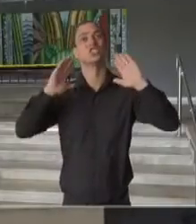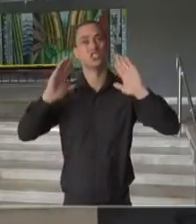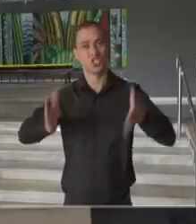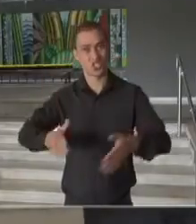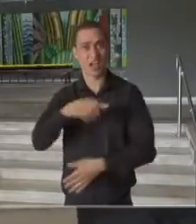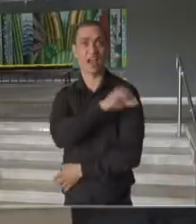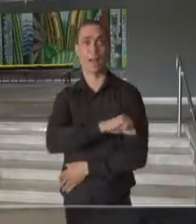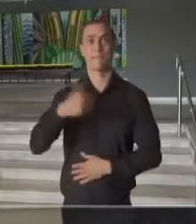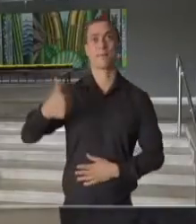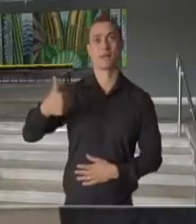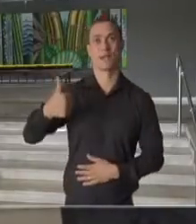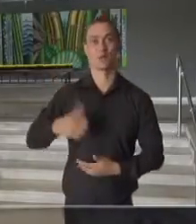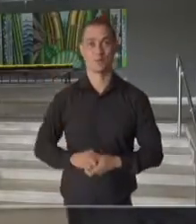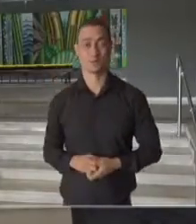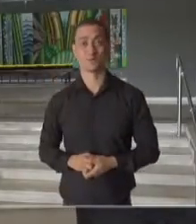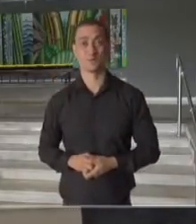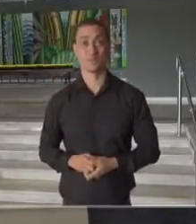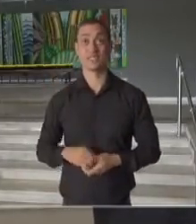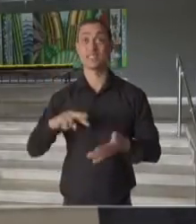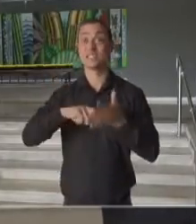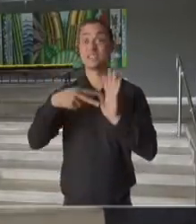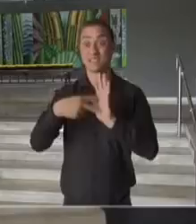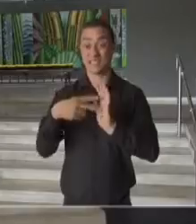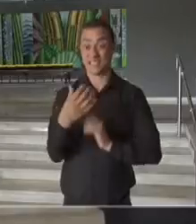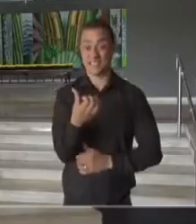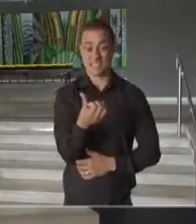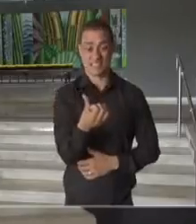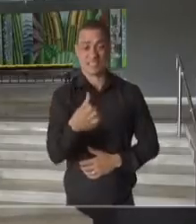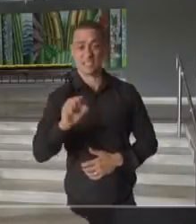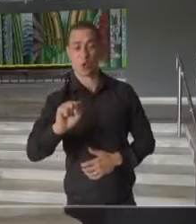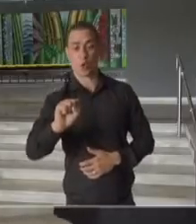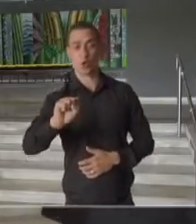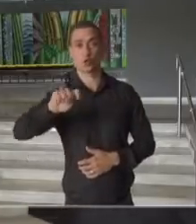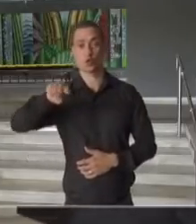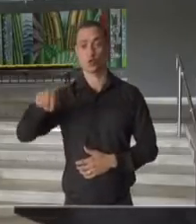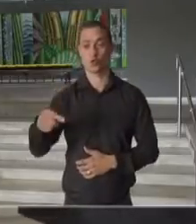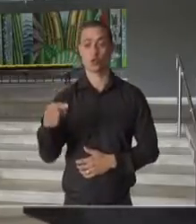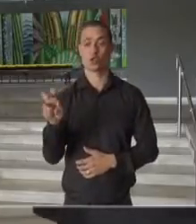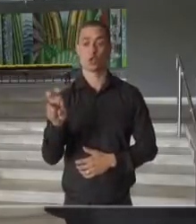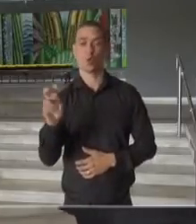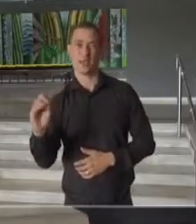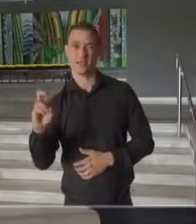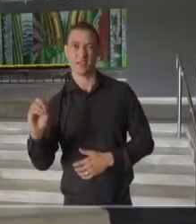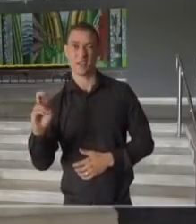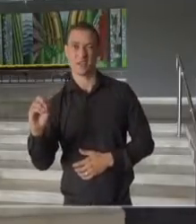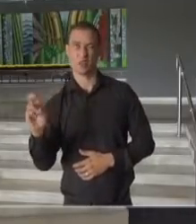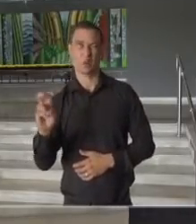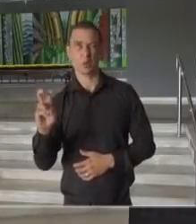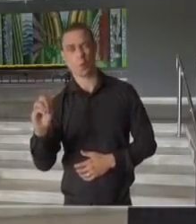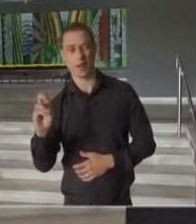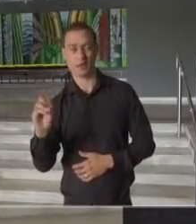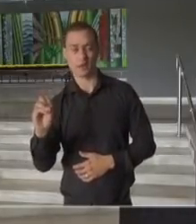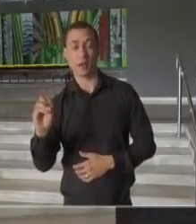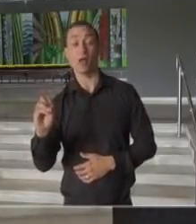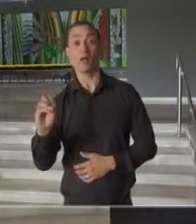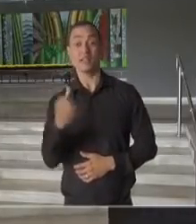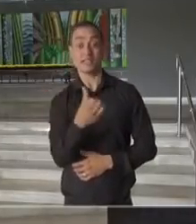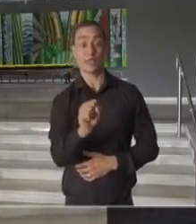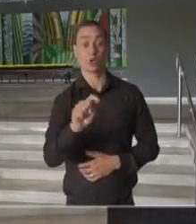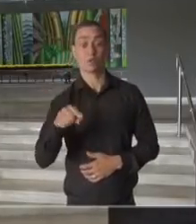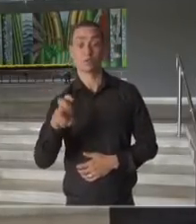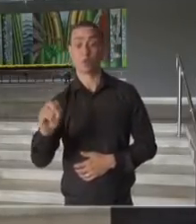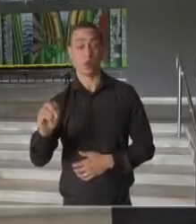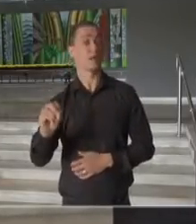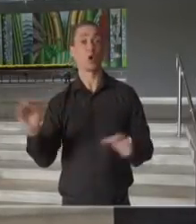a sua primeira dose, sendo que 68,50% dessa população está com